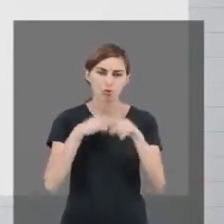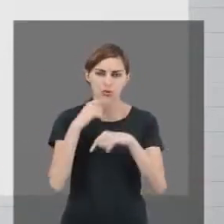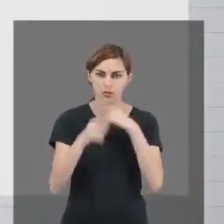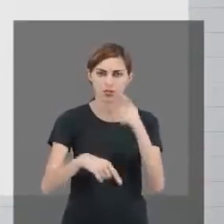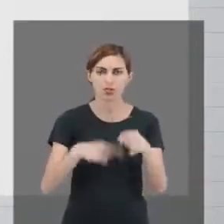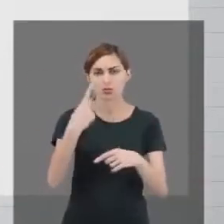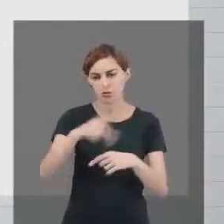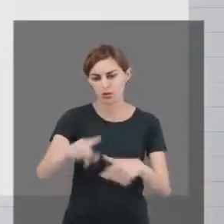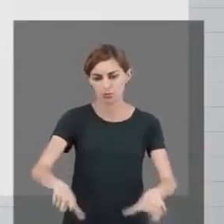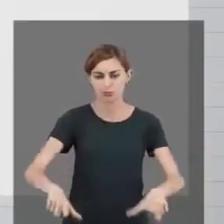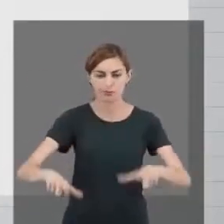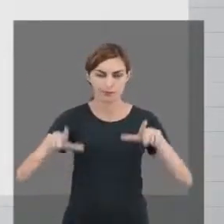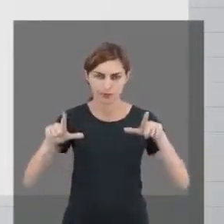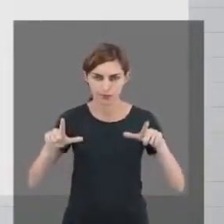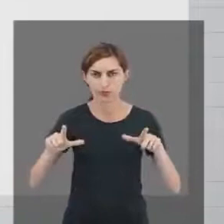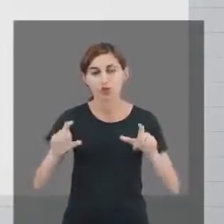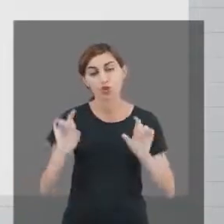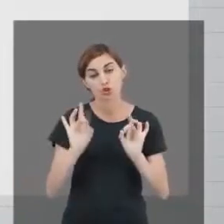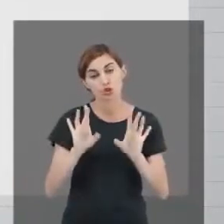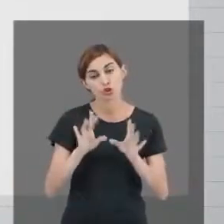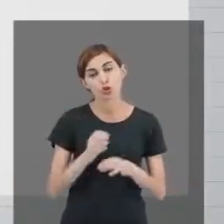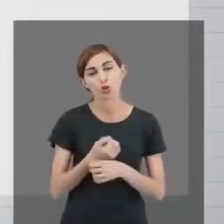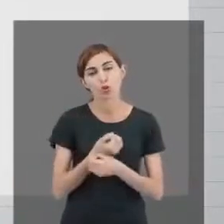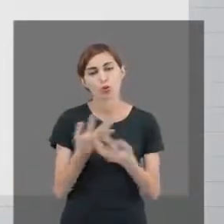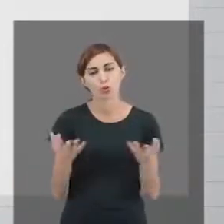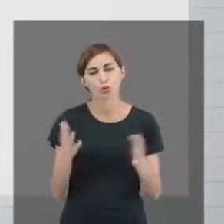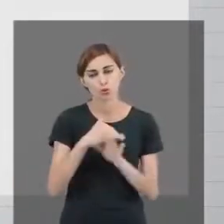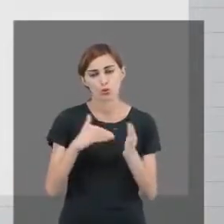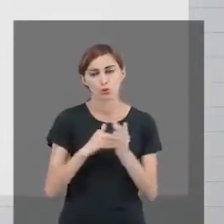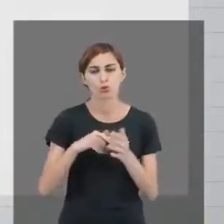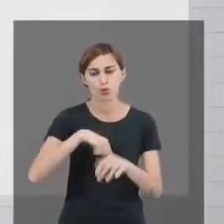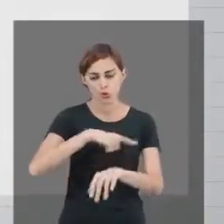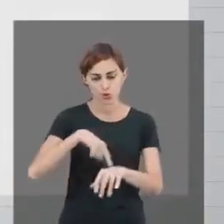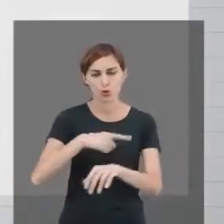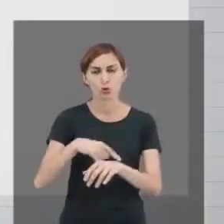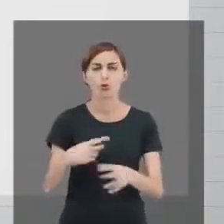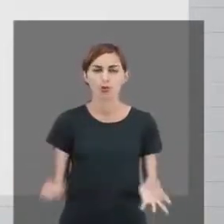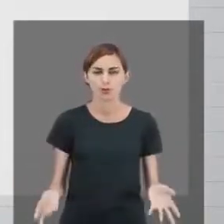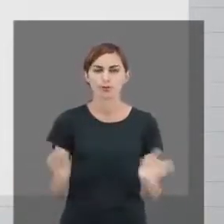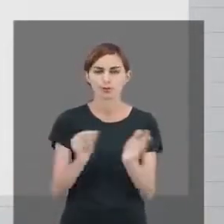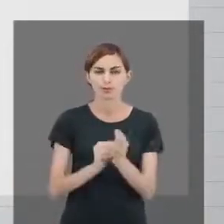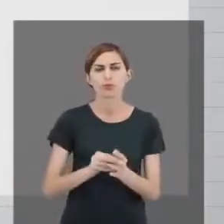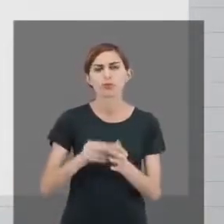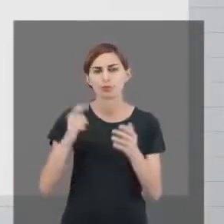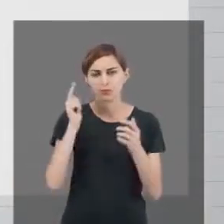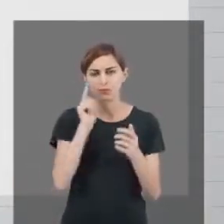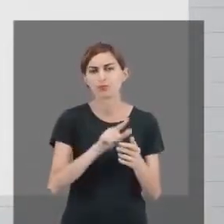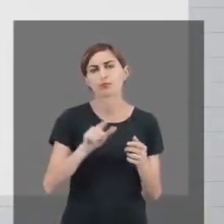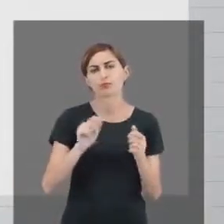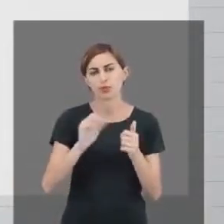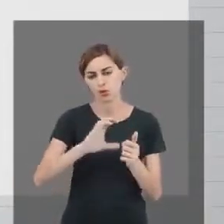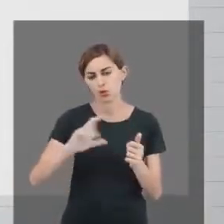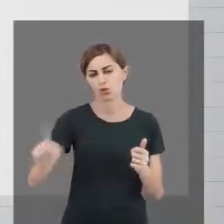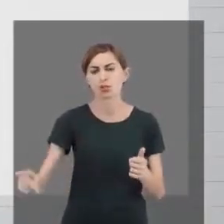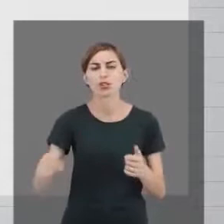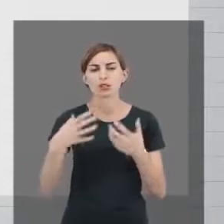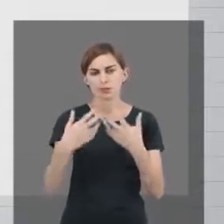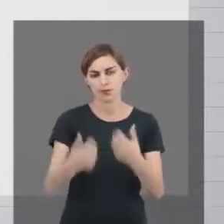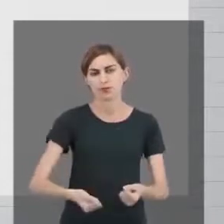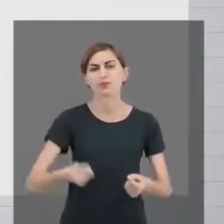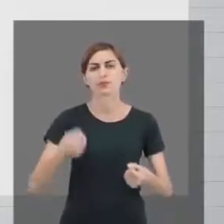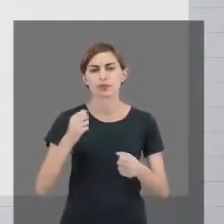receber o seu certificado. Só quando todas essas horas forem validadas pelo coordenador e computadas